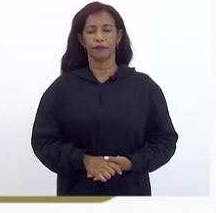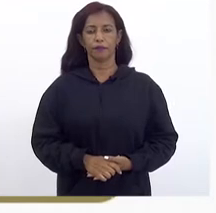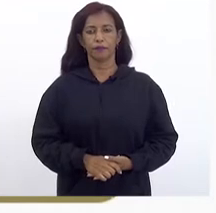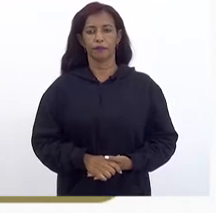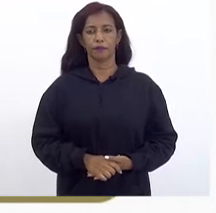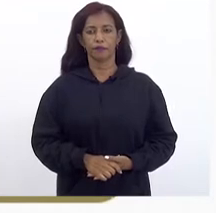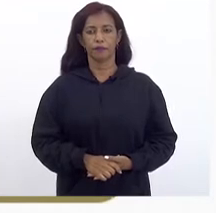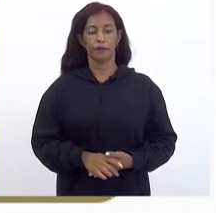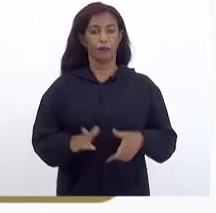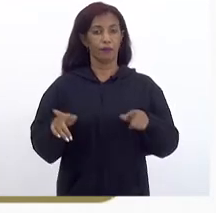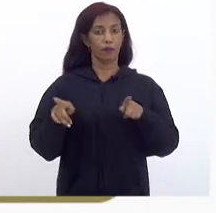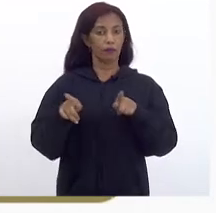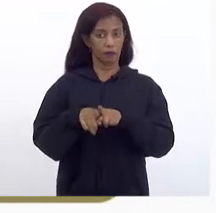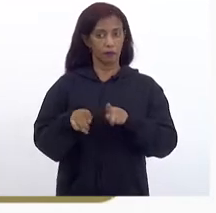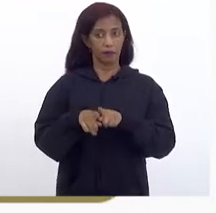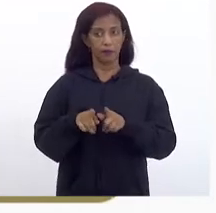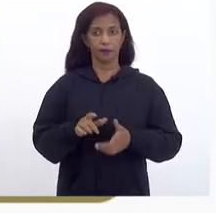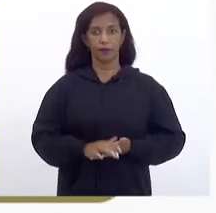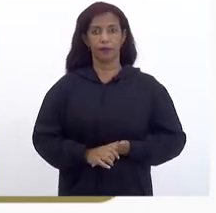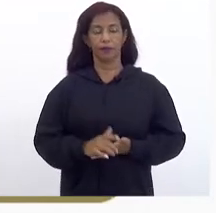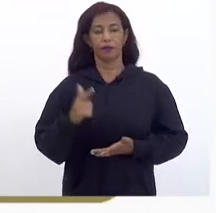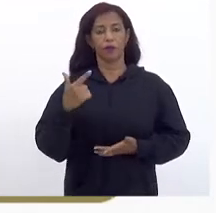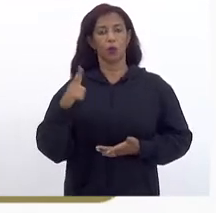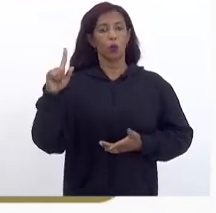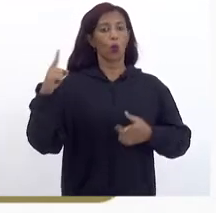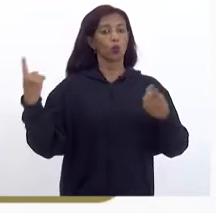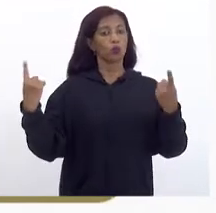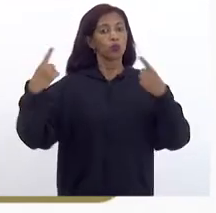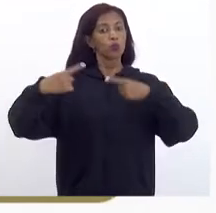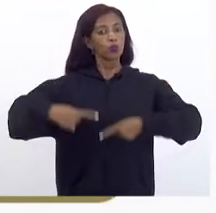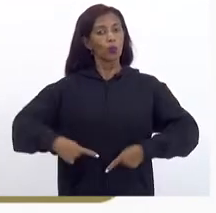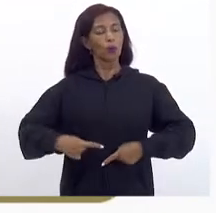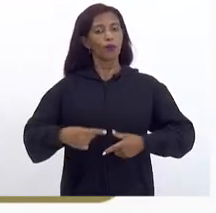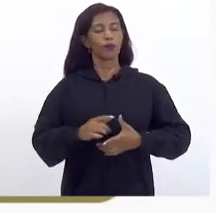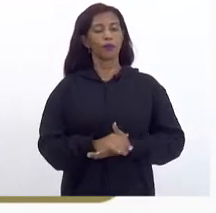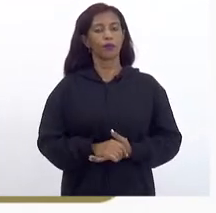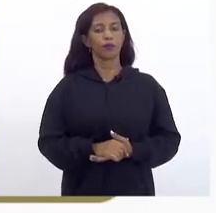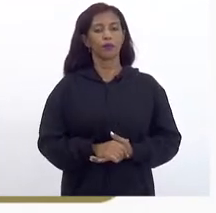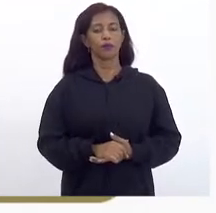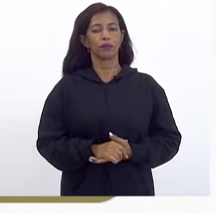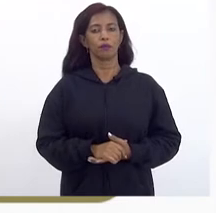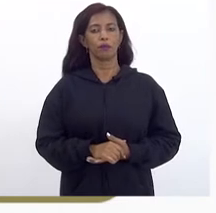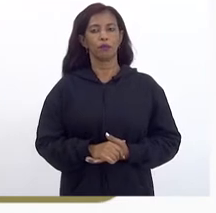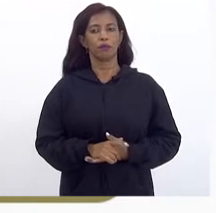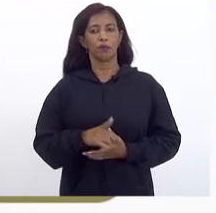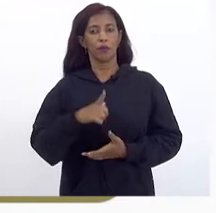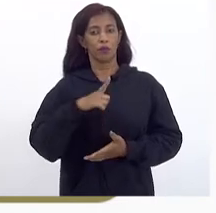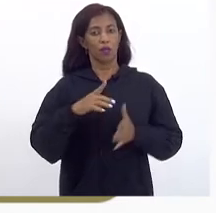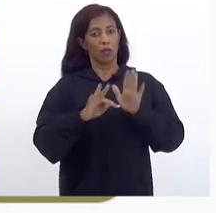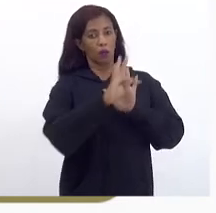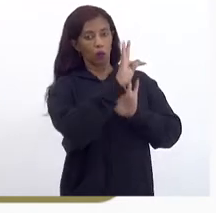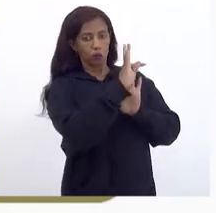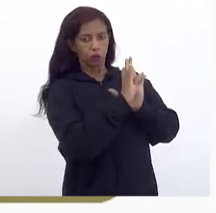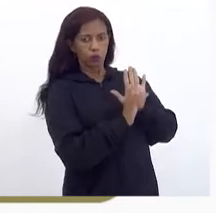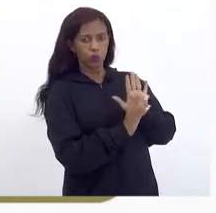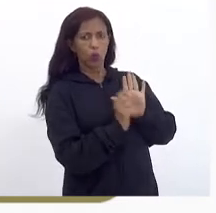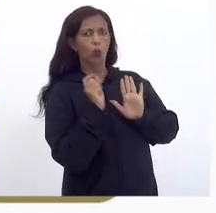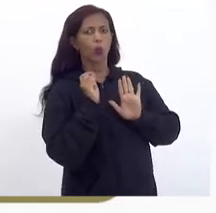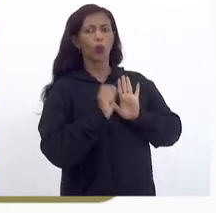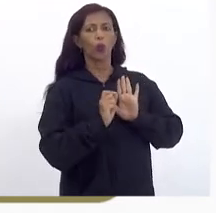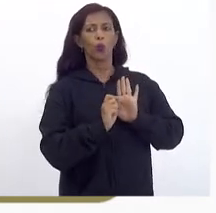Além disso Um outro desafio Que está no contexto do PIERD